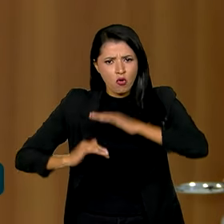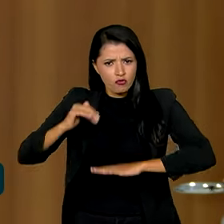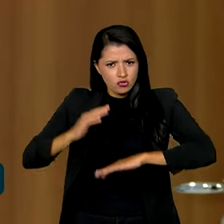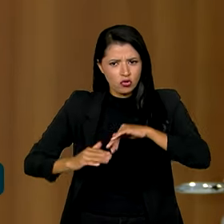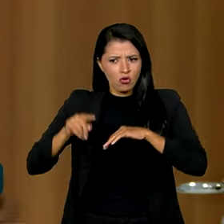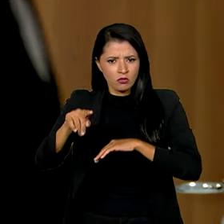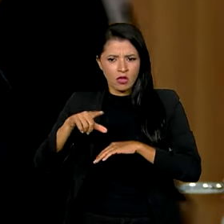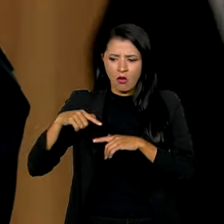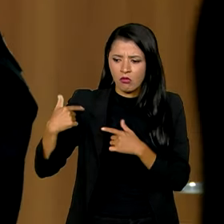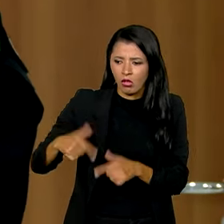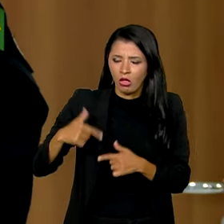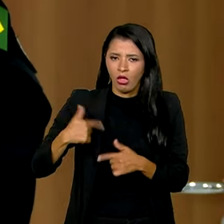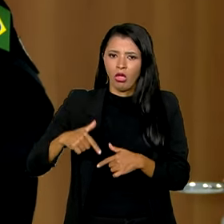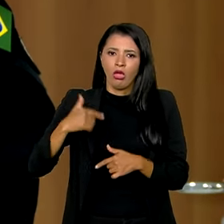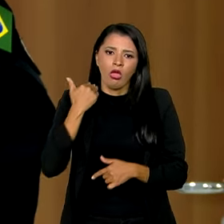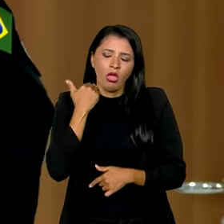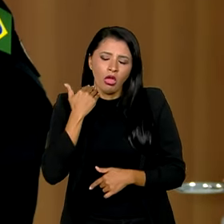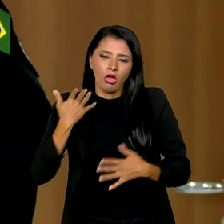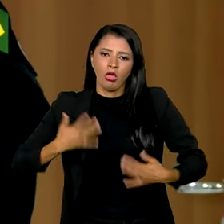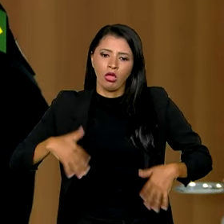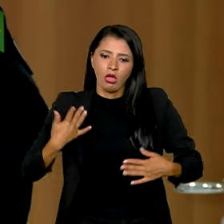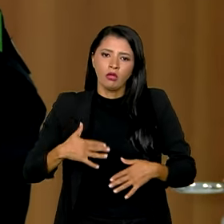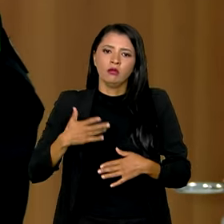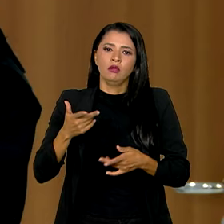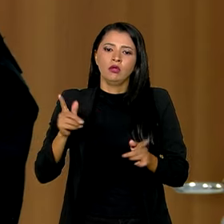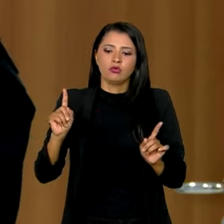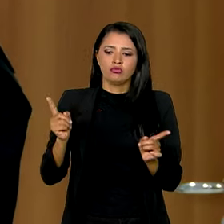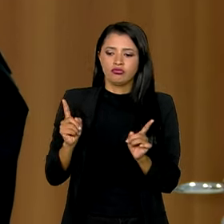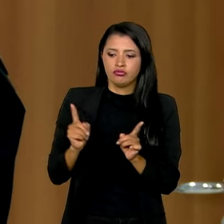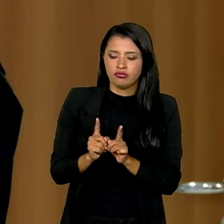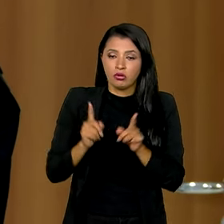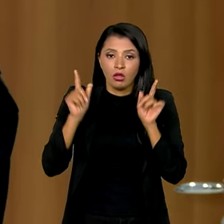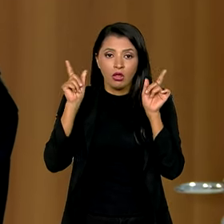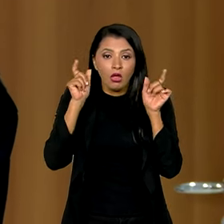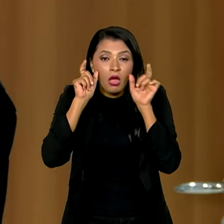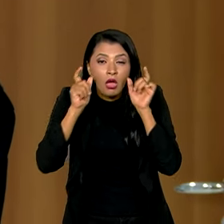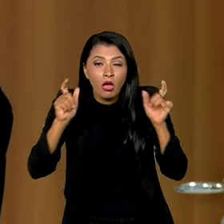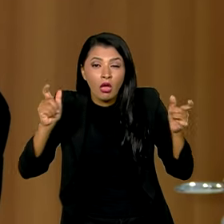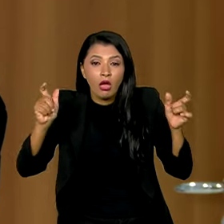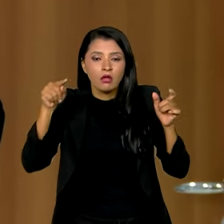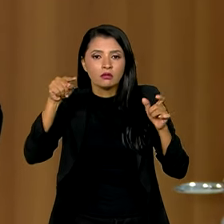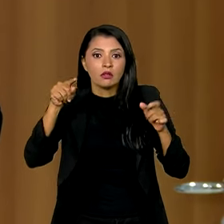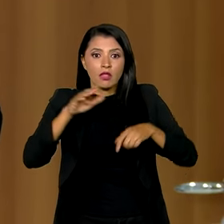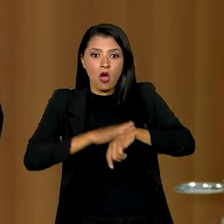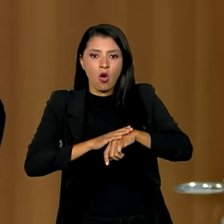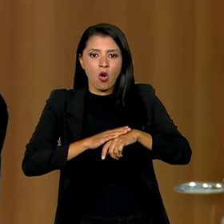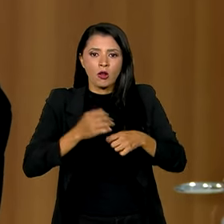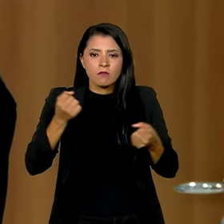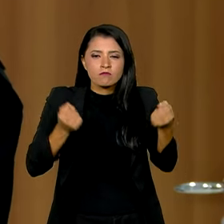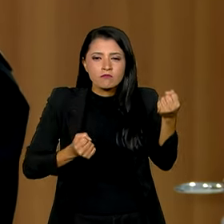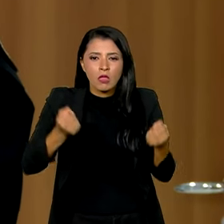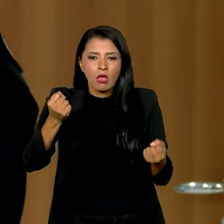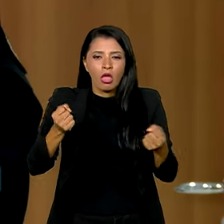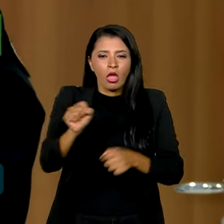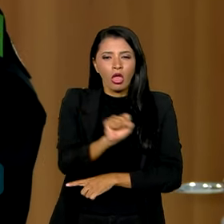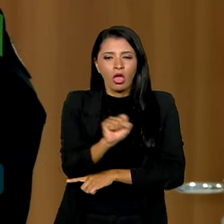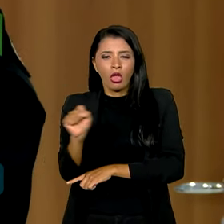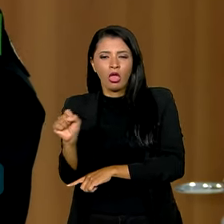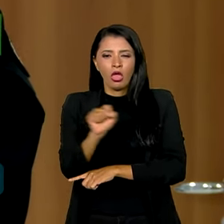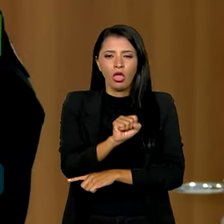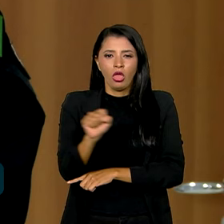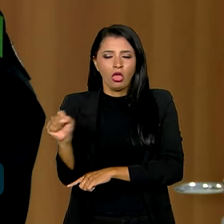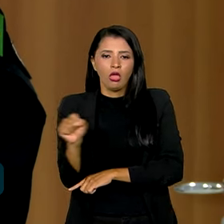estenuado, a diminuição da atenção dele quando opera um veículo na rodovia,